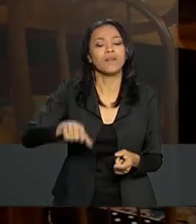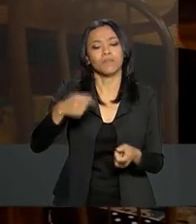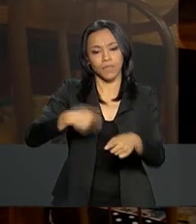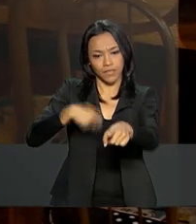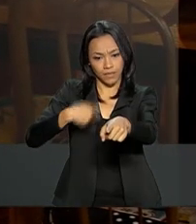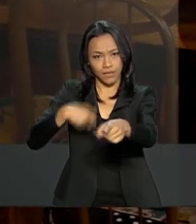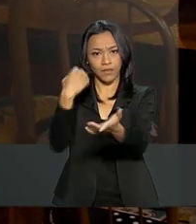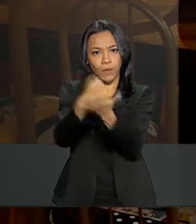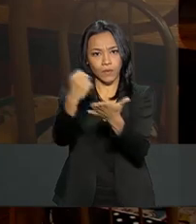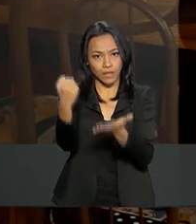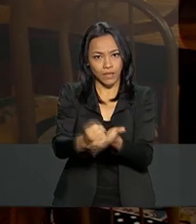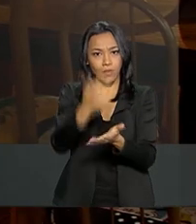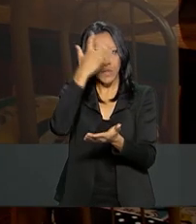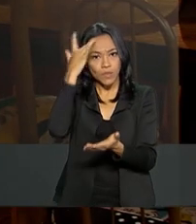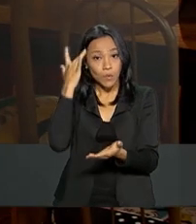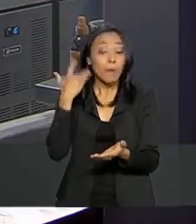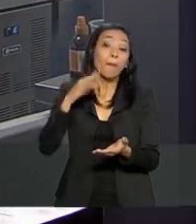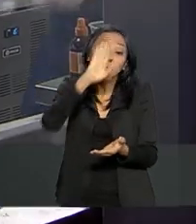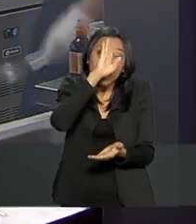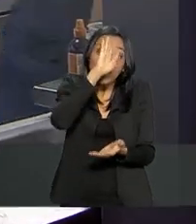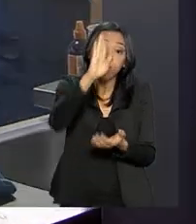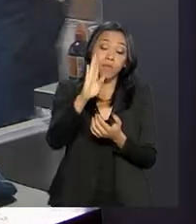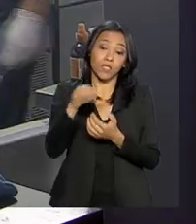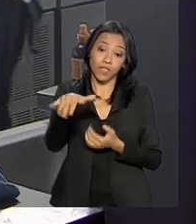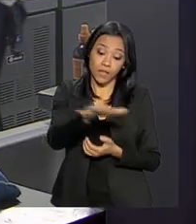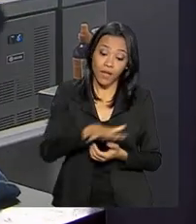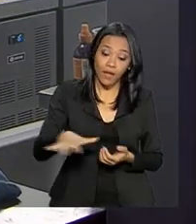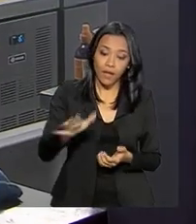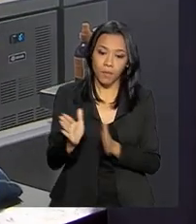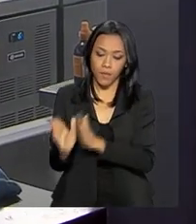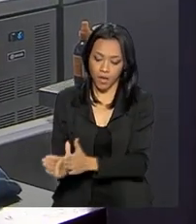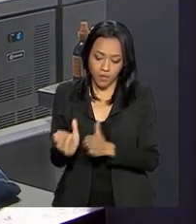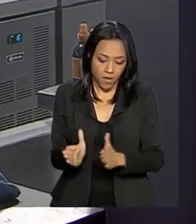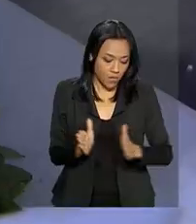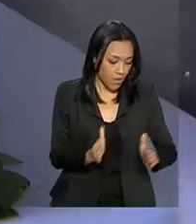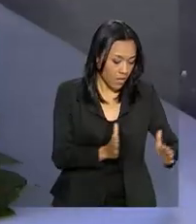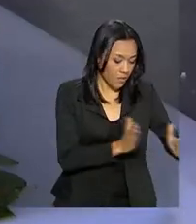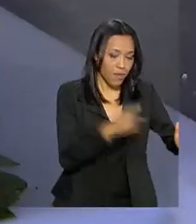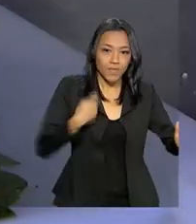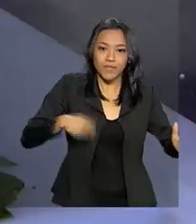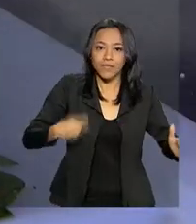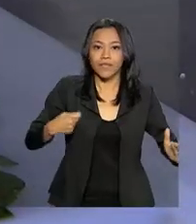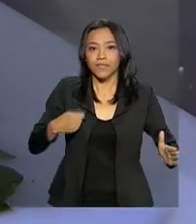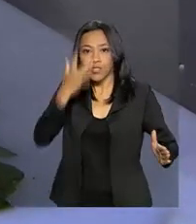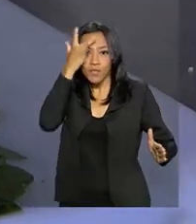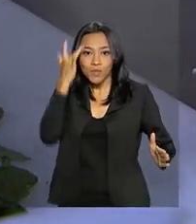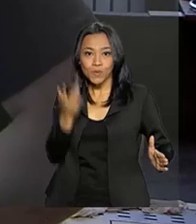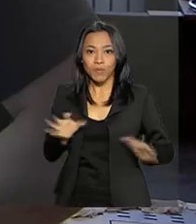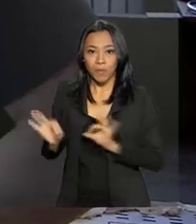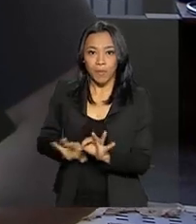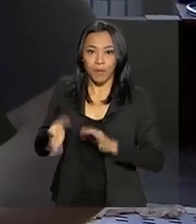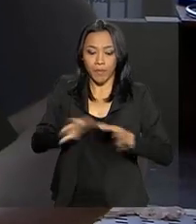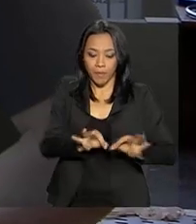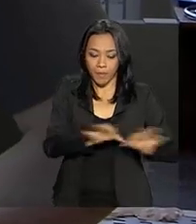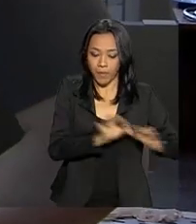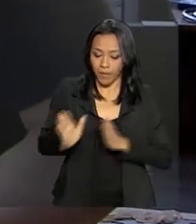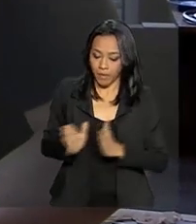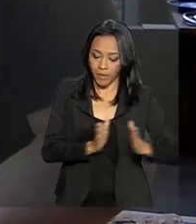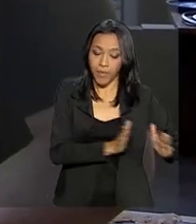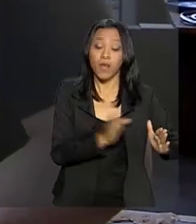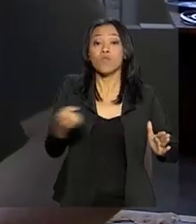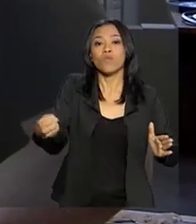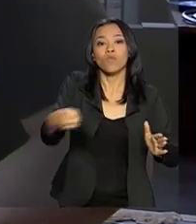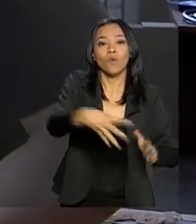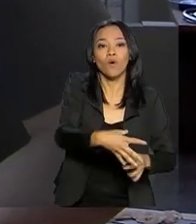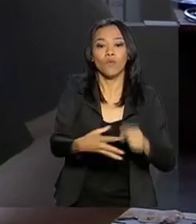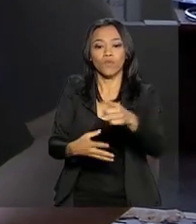pessoas, principalmente para a parte de pré-produção. Vários pré-processos que vai precisar de uma outra equipe trabalhando mais cedo, antes da casa abrir. São novos empregos